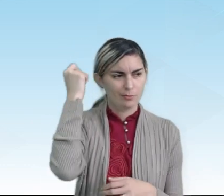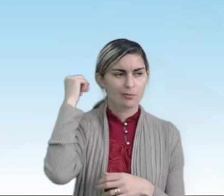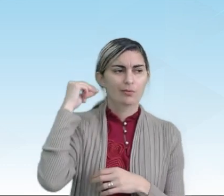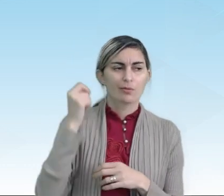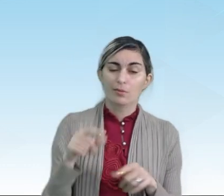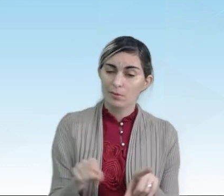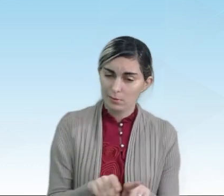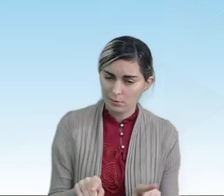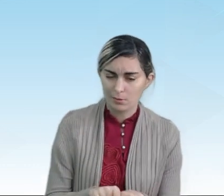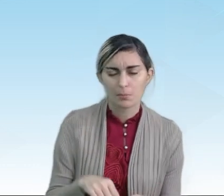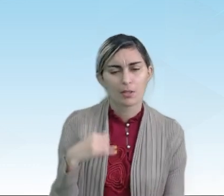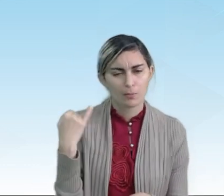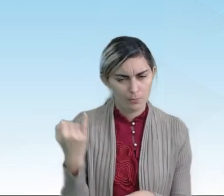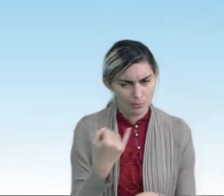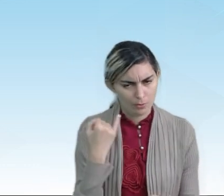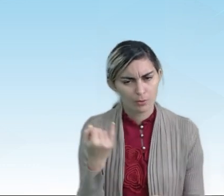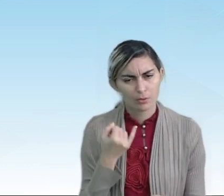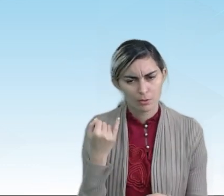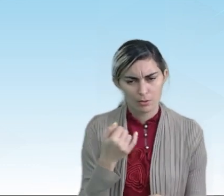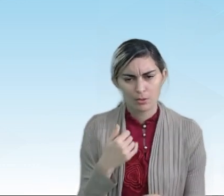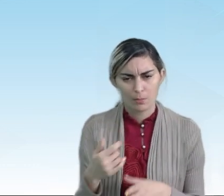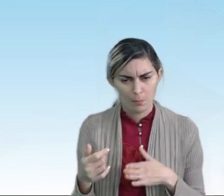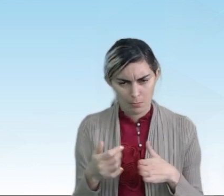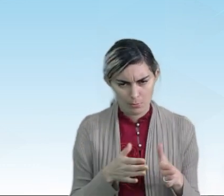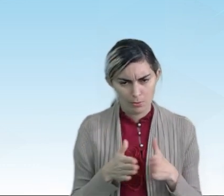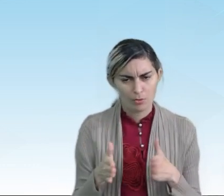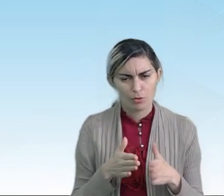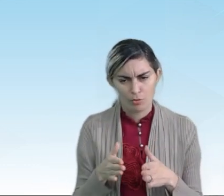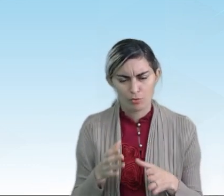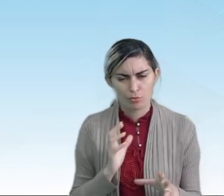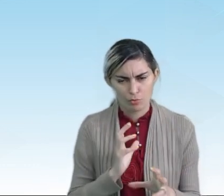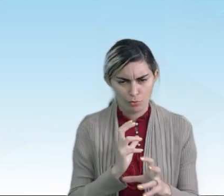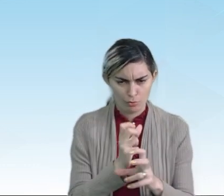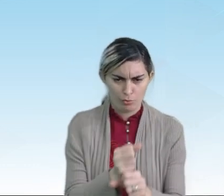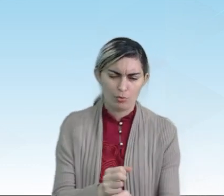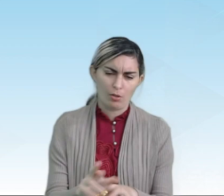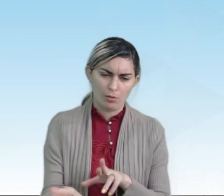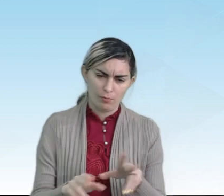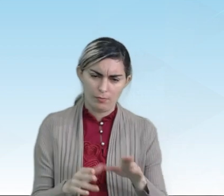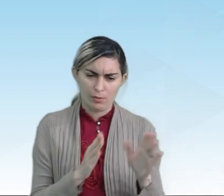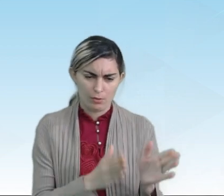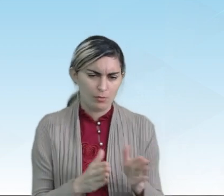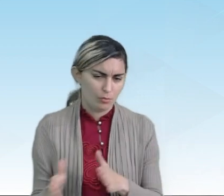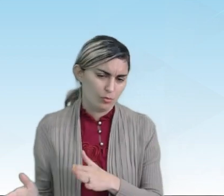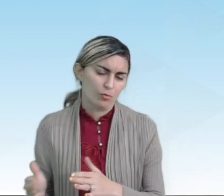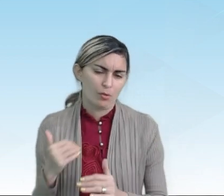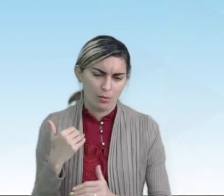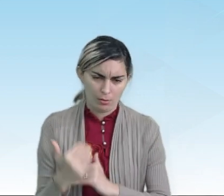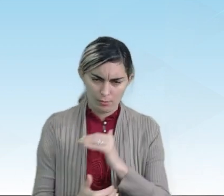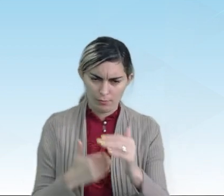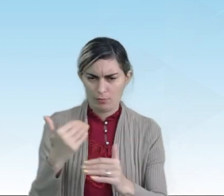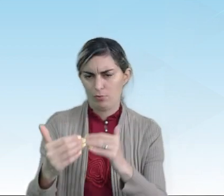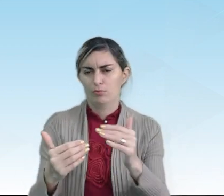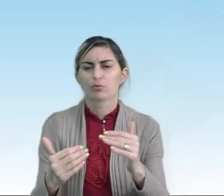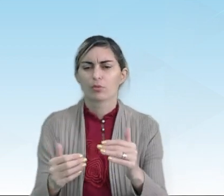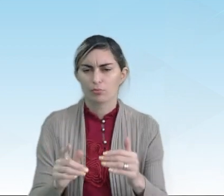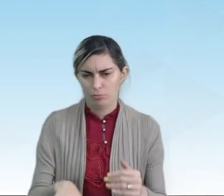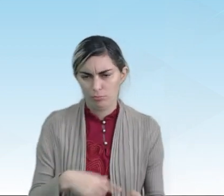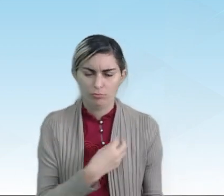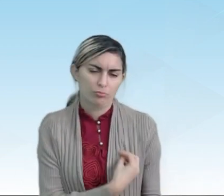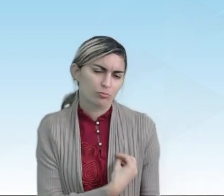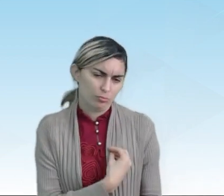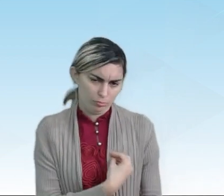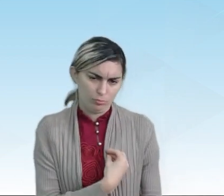Também são importantes meios de se mensurar as diferentes etapas de evolução dos seres